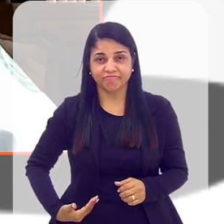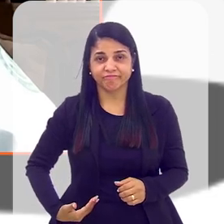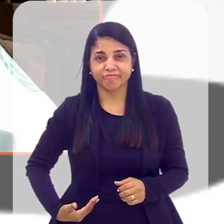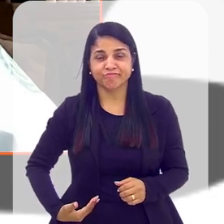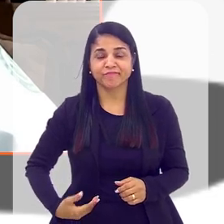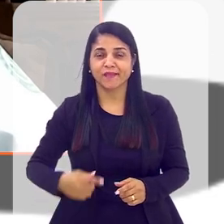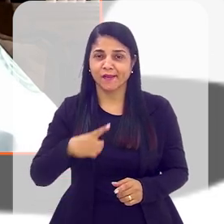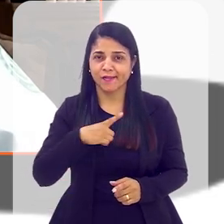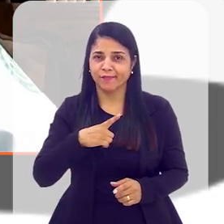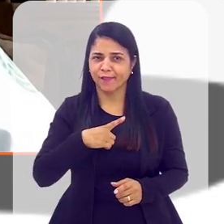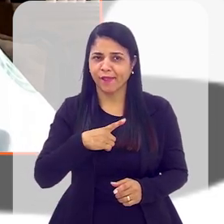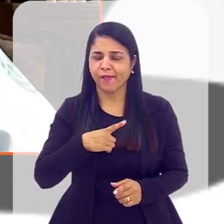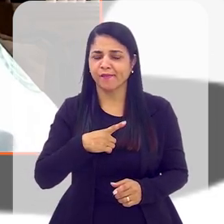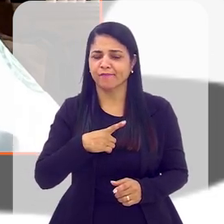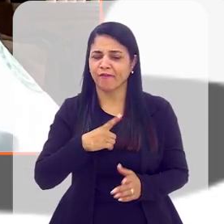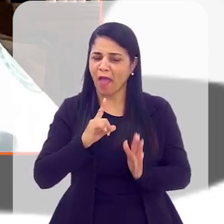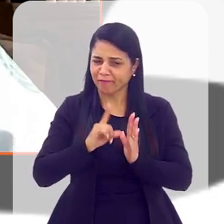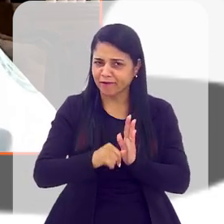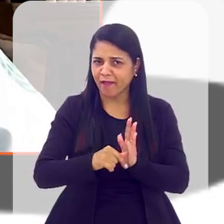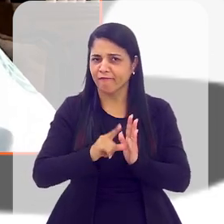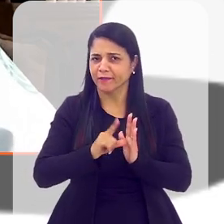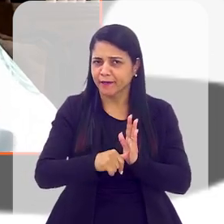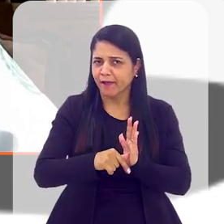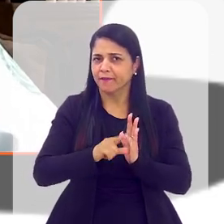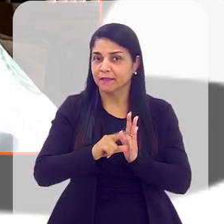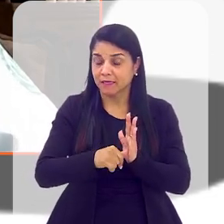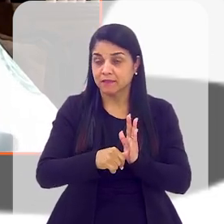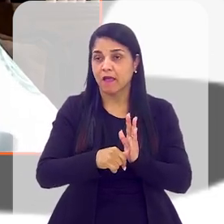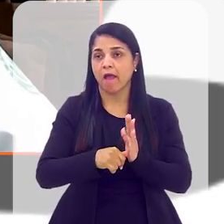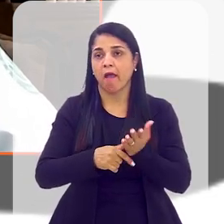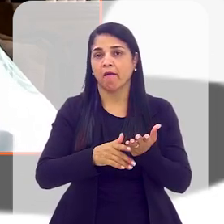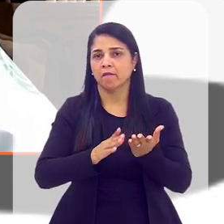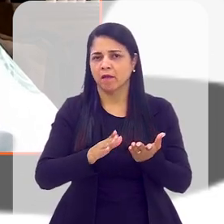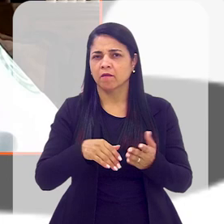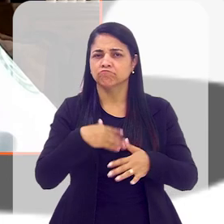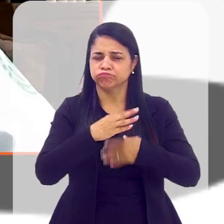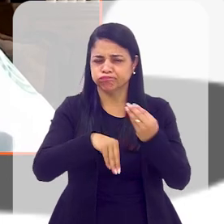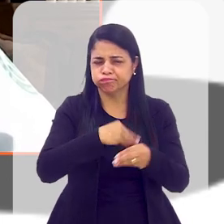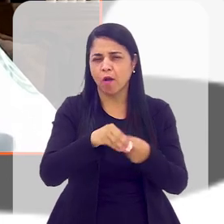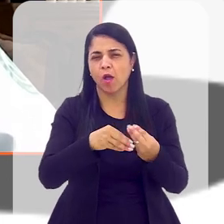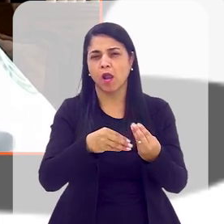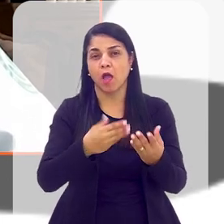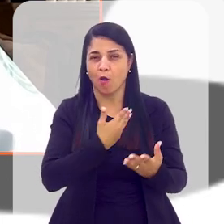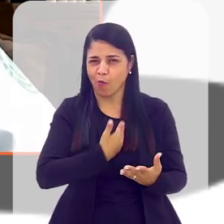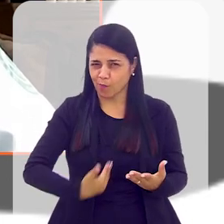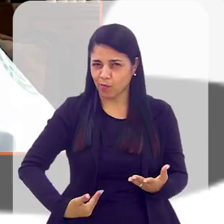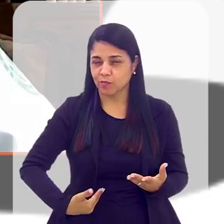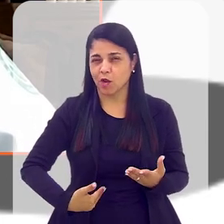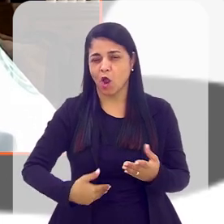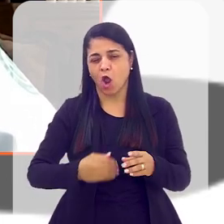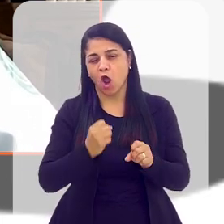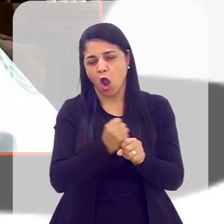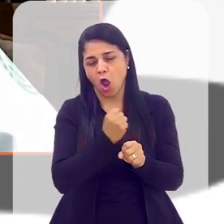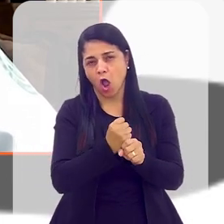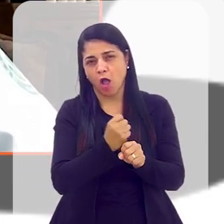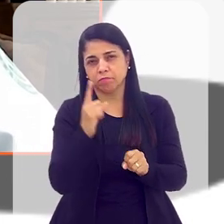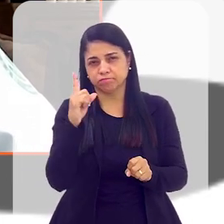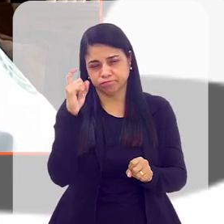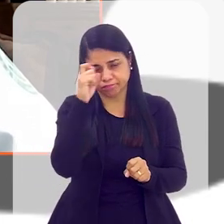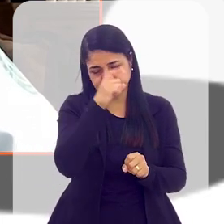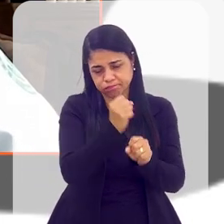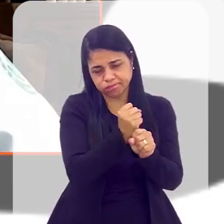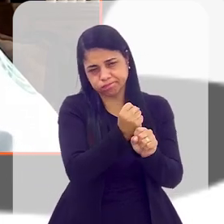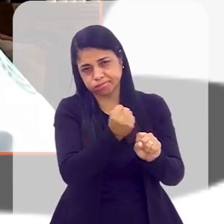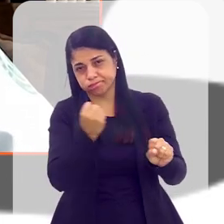ela tem essa pecha do vai atrasar. E realmente, ela se enrola, se atrasa. E toda a obra muito extensa, é muito